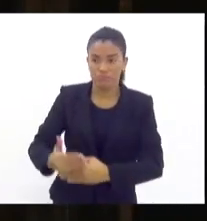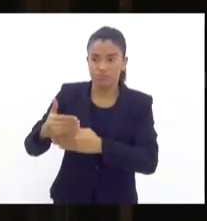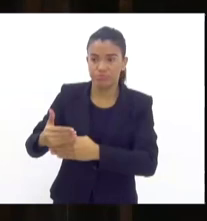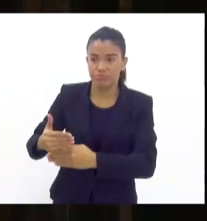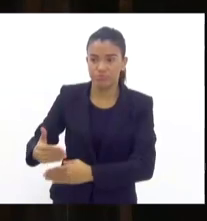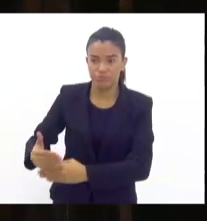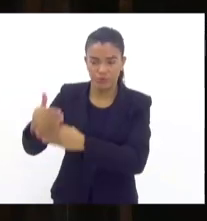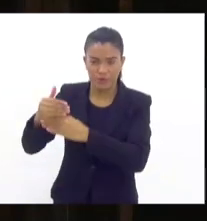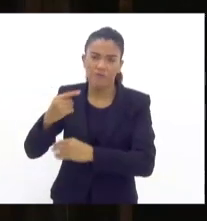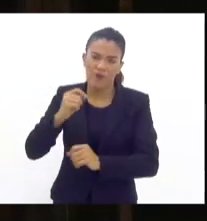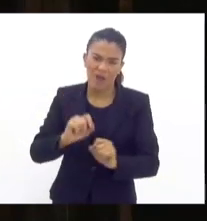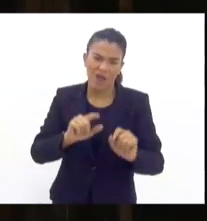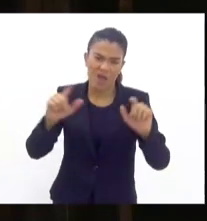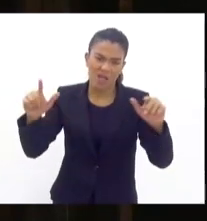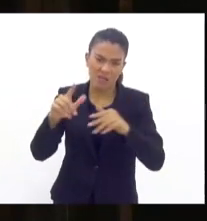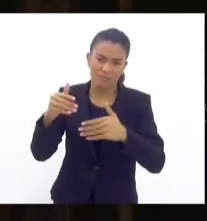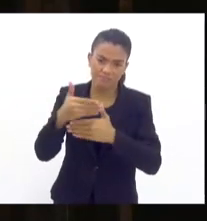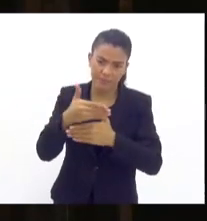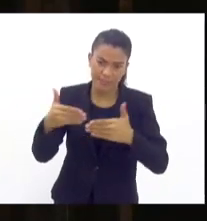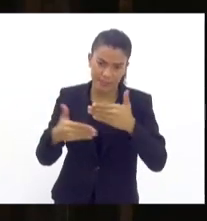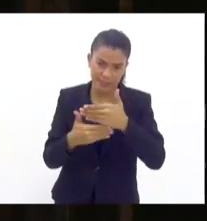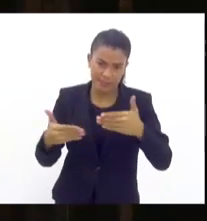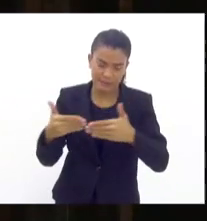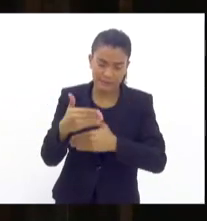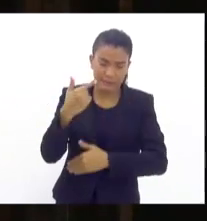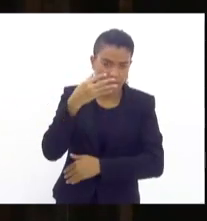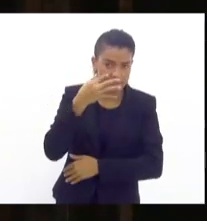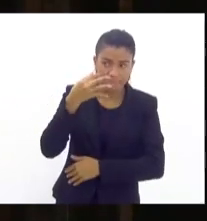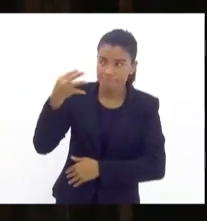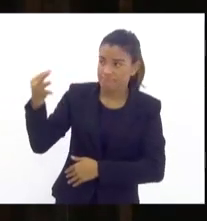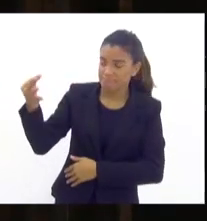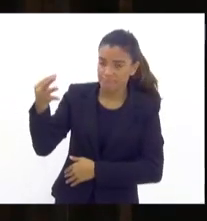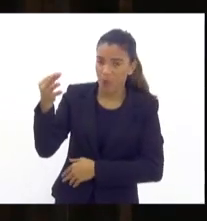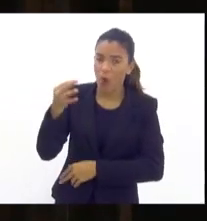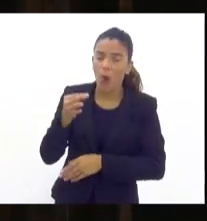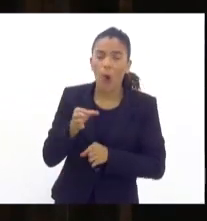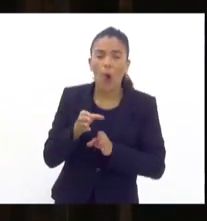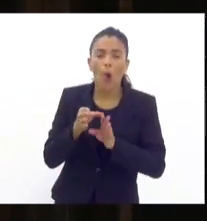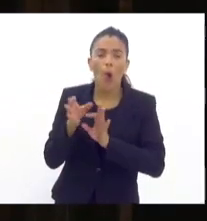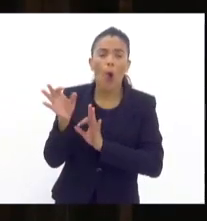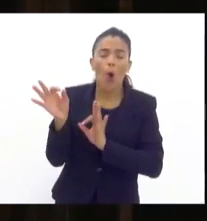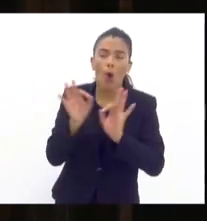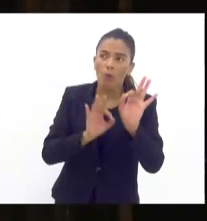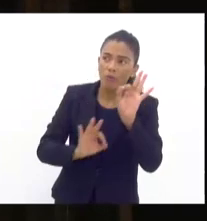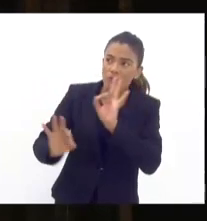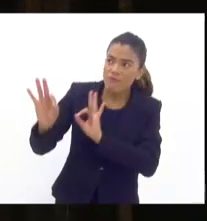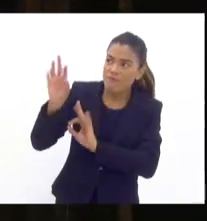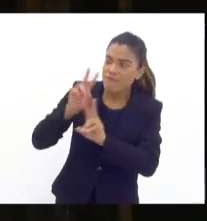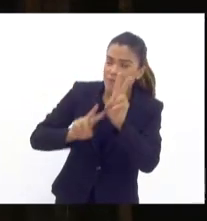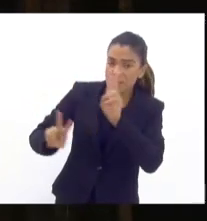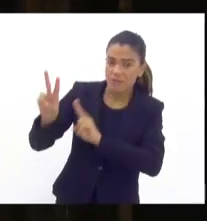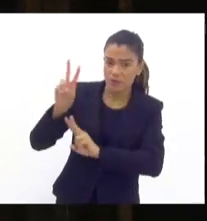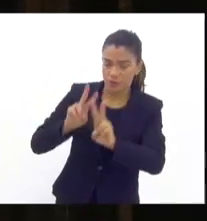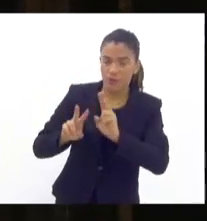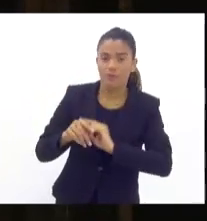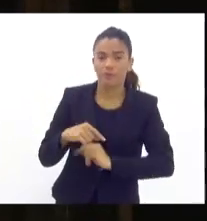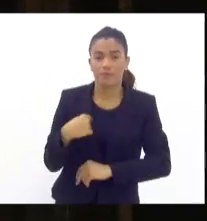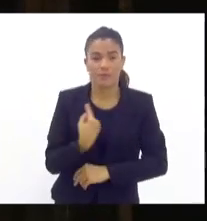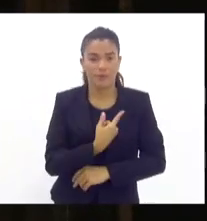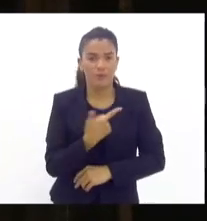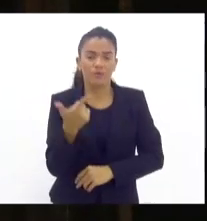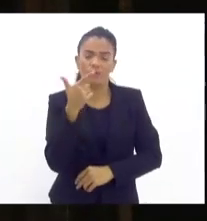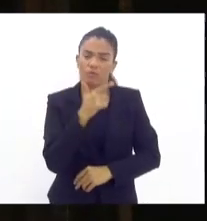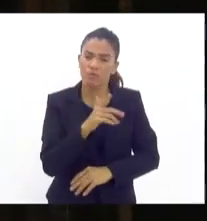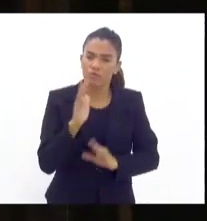passar os slides aí também, por favor, como orientação para os senhores acompanharem, a gente já conseguiu